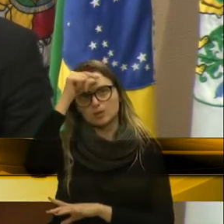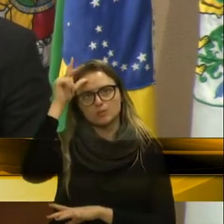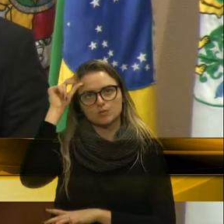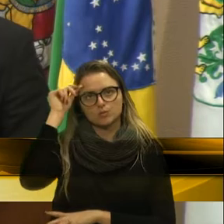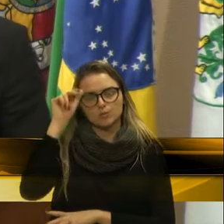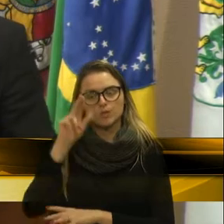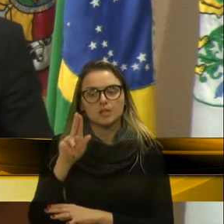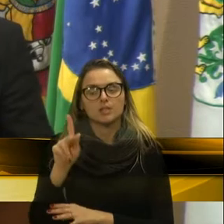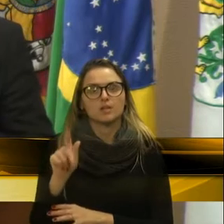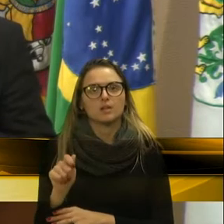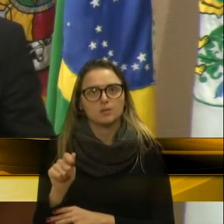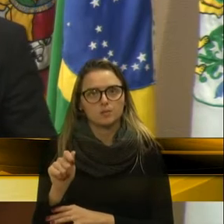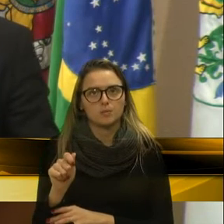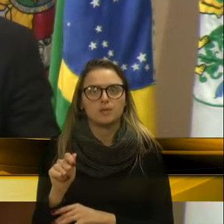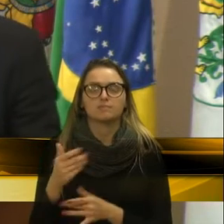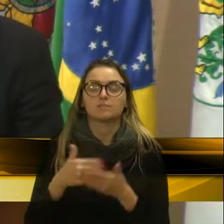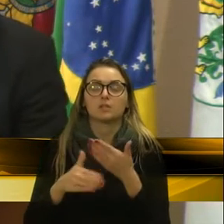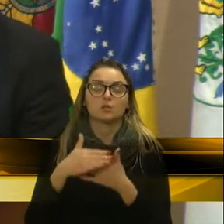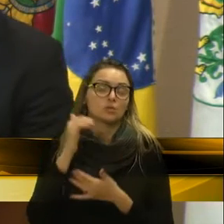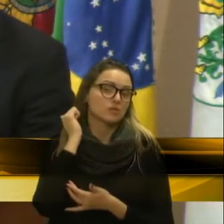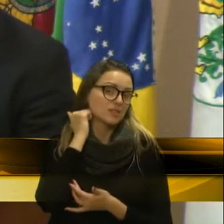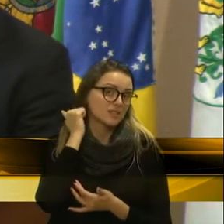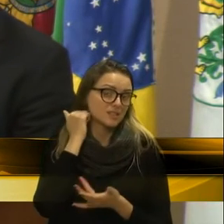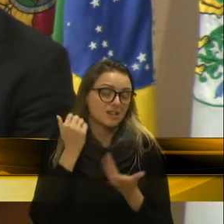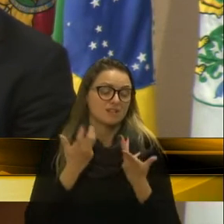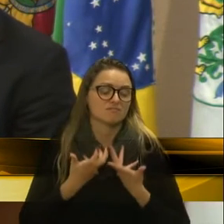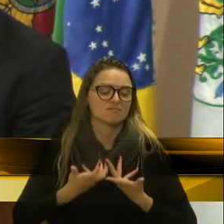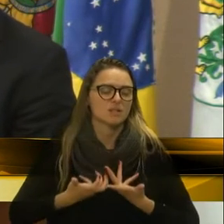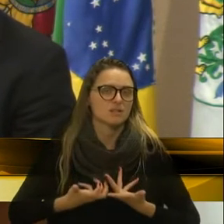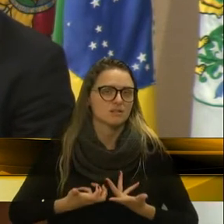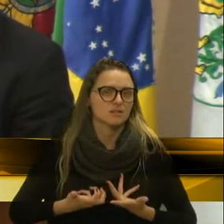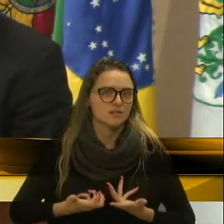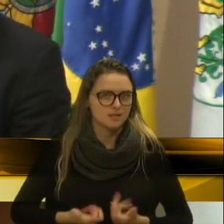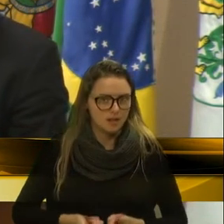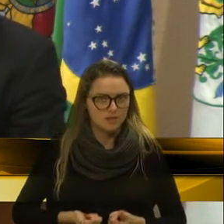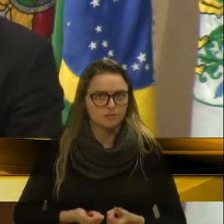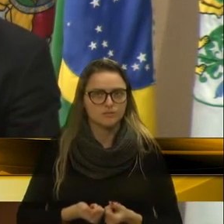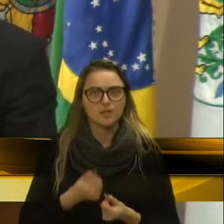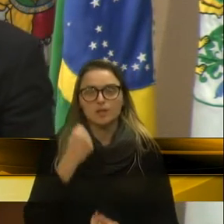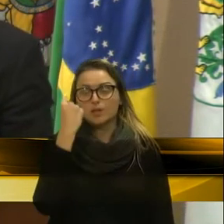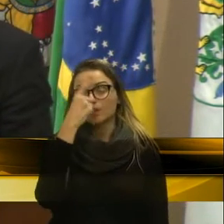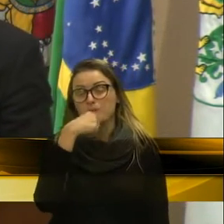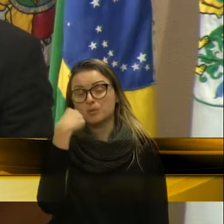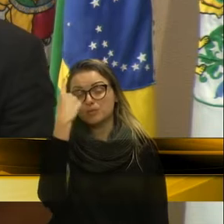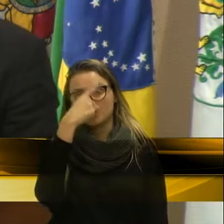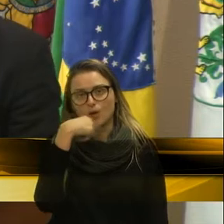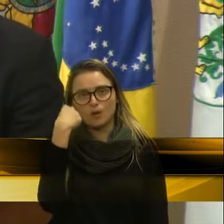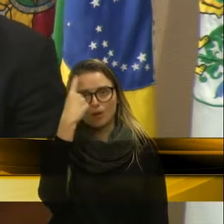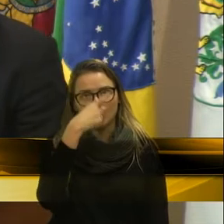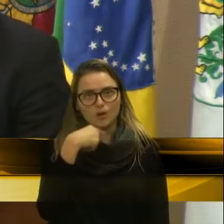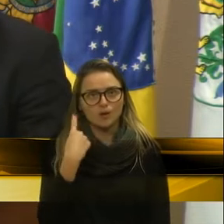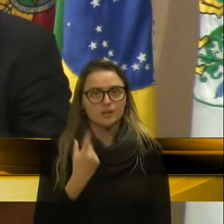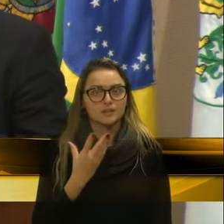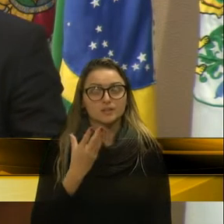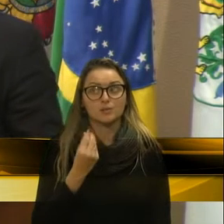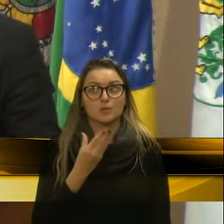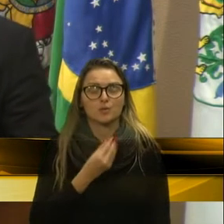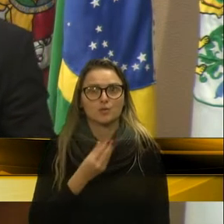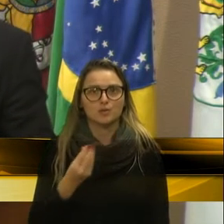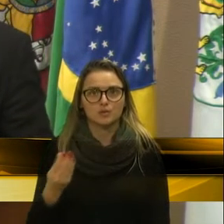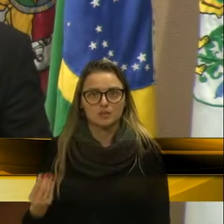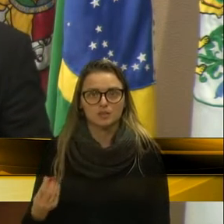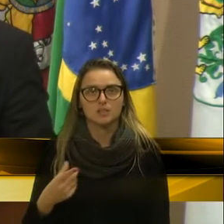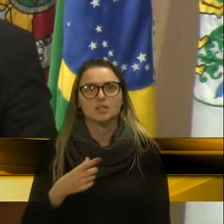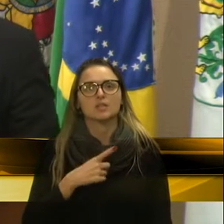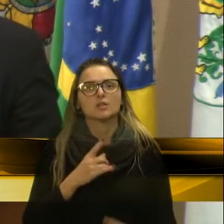UPA Zona Norte, que estão estressados, cansados, com uma carga horária, às vezes, muito forte, com